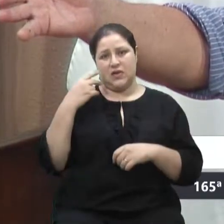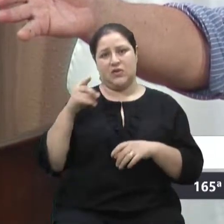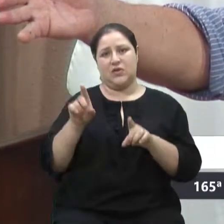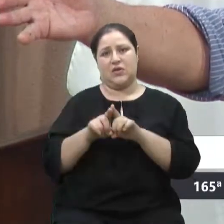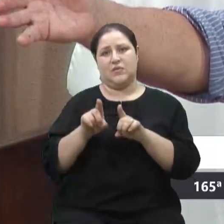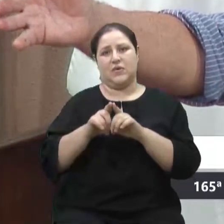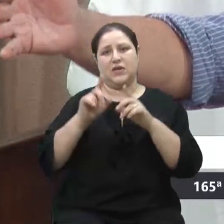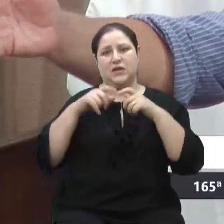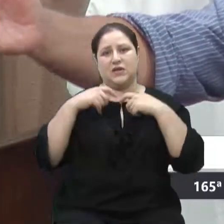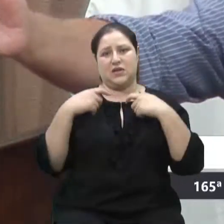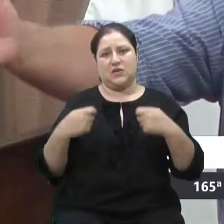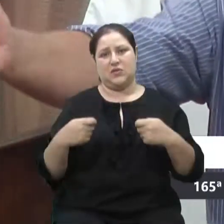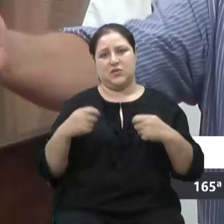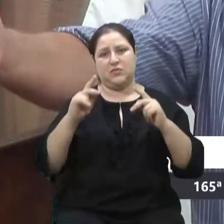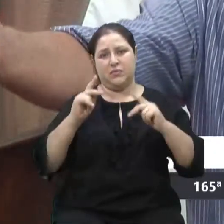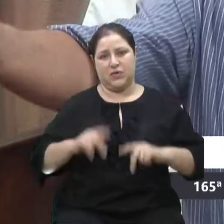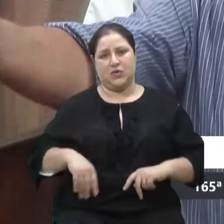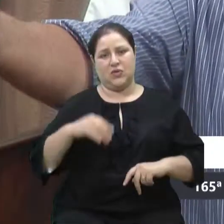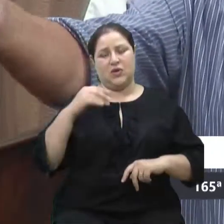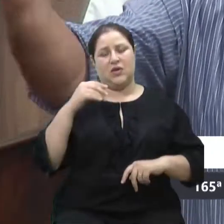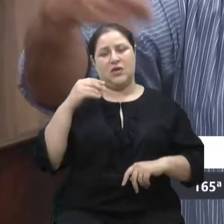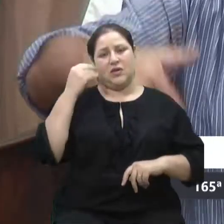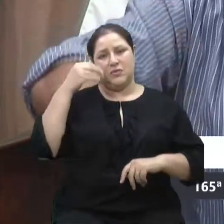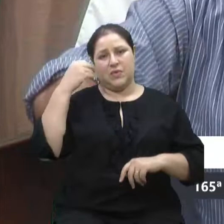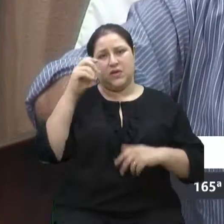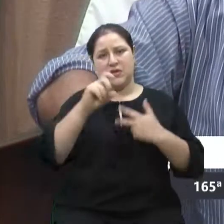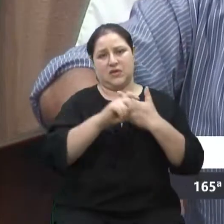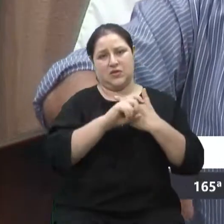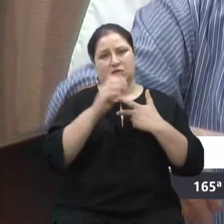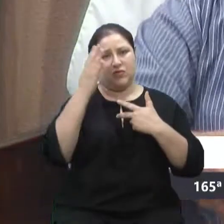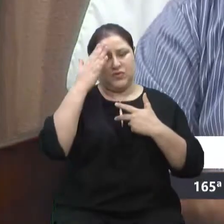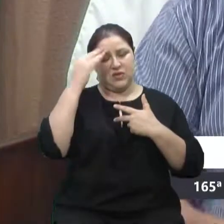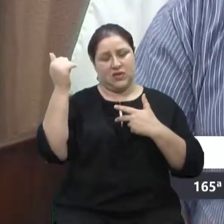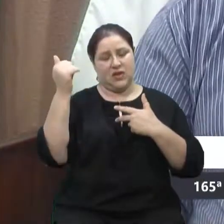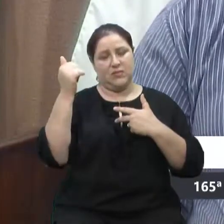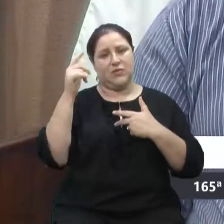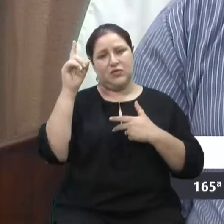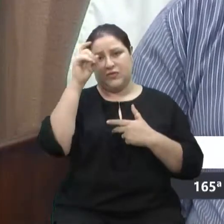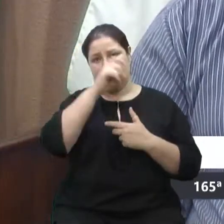Então, quem passou pelo Executivo sabe as dificuldades. Mas o que eu quero dizer com isso?